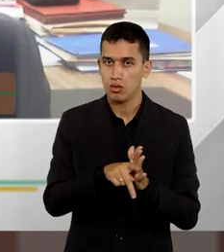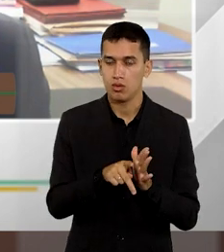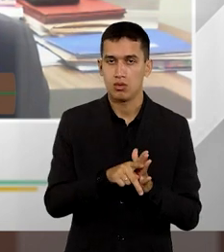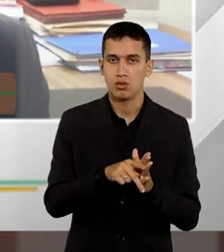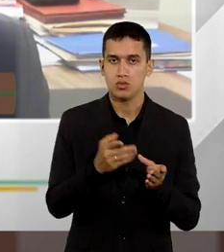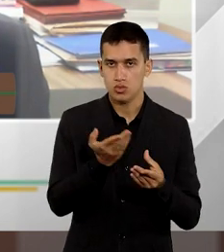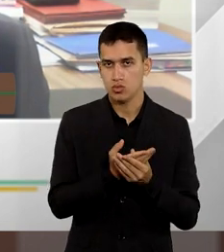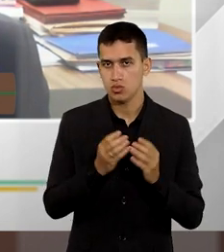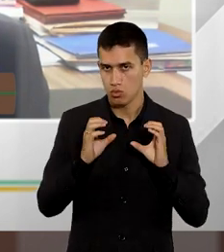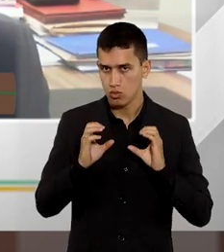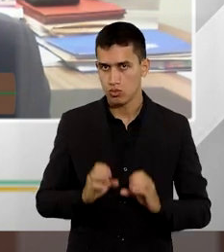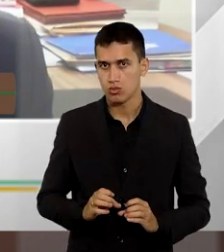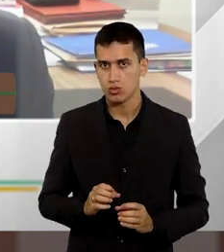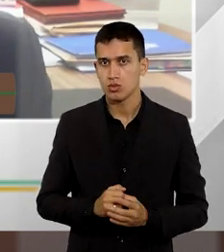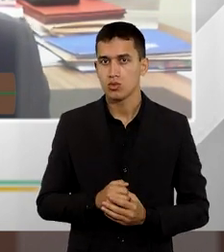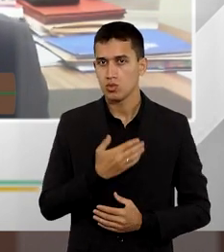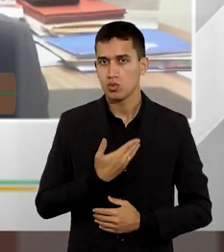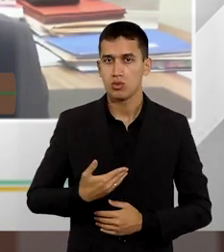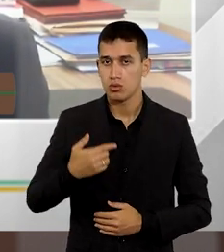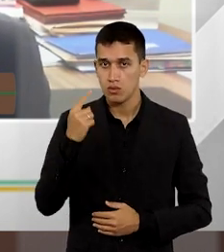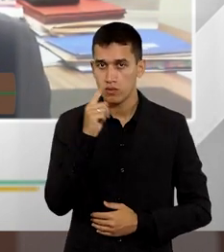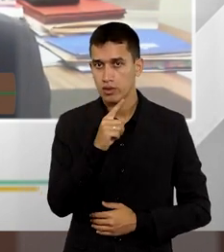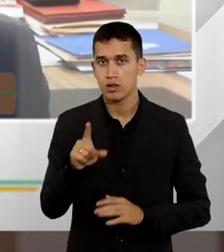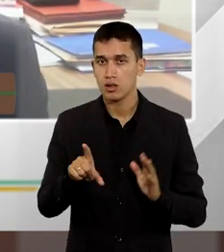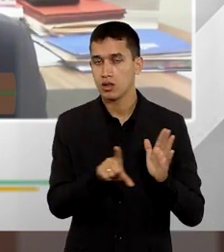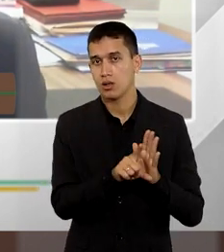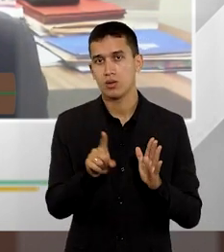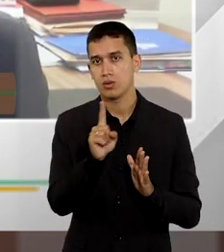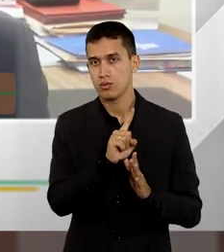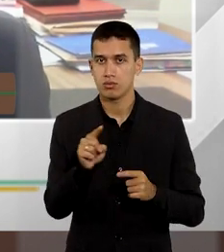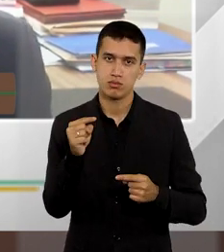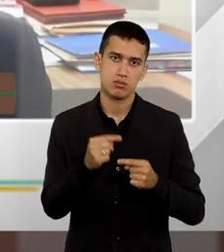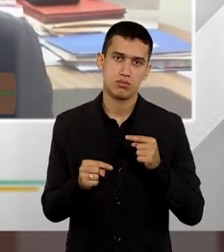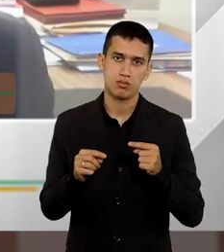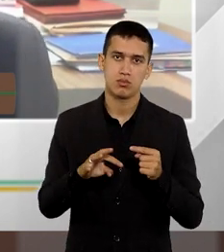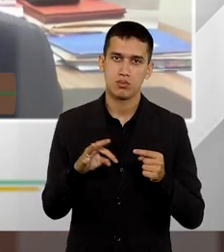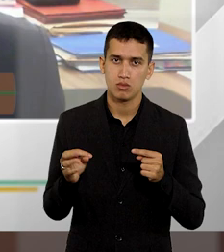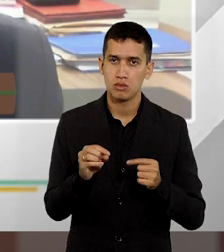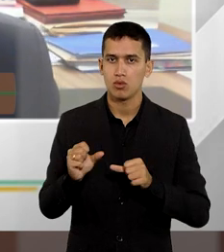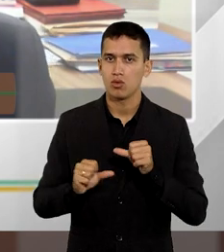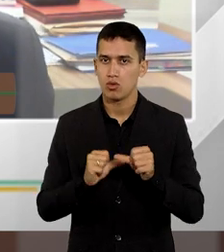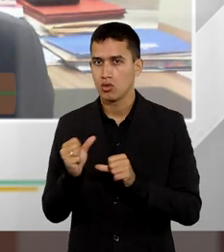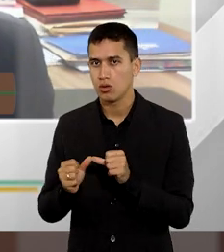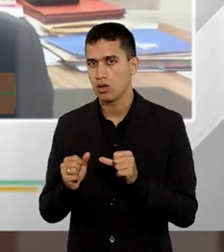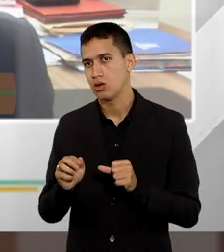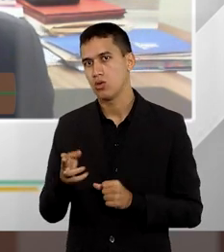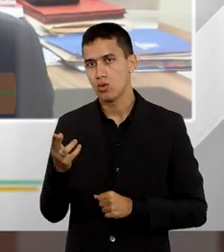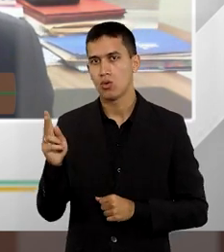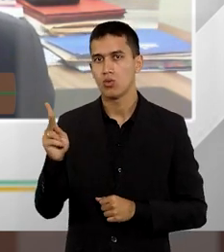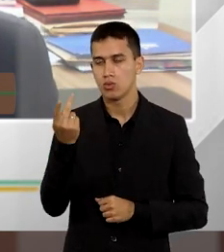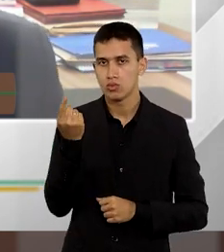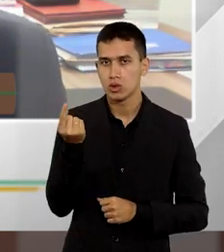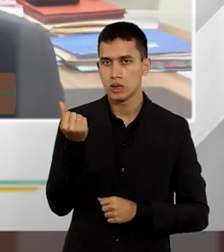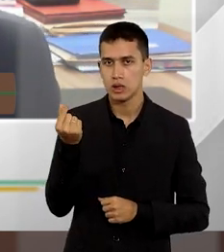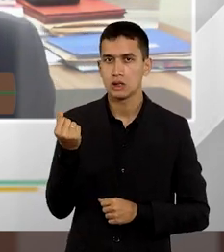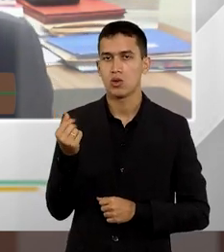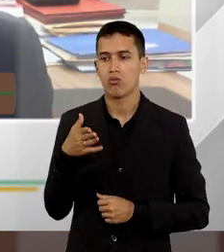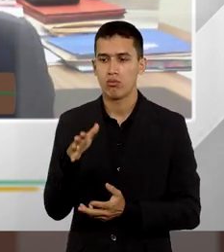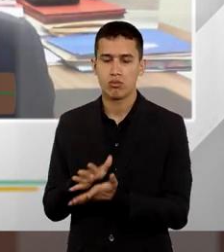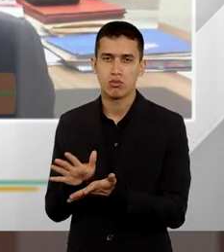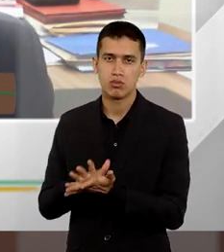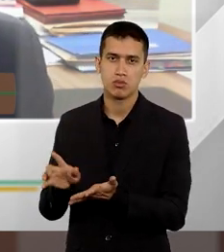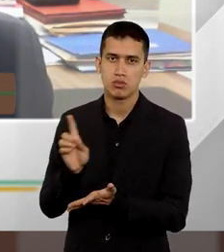traz que, nas ações de que trata a lei, não haverá adiantamento de custas, emolumentos, honorários periciais e qualquer outra despesa, nem